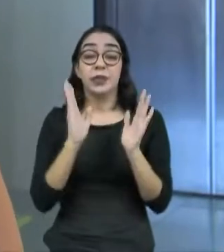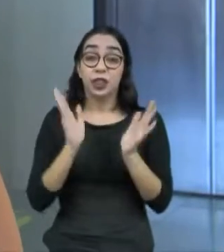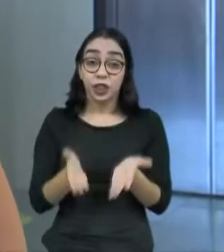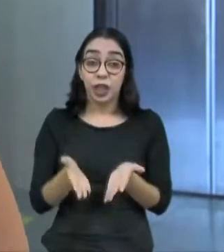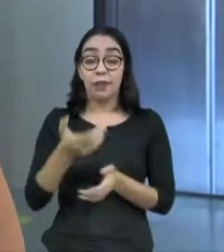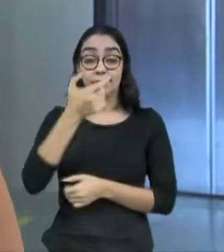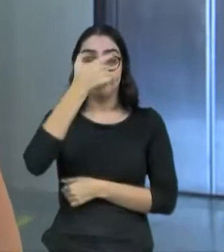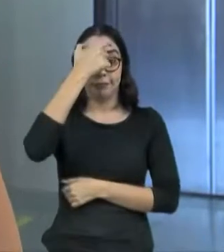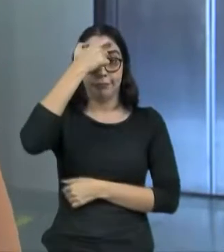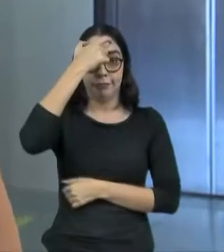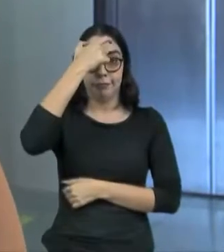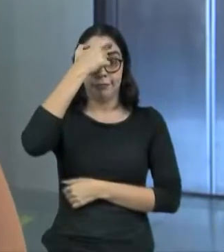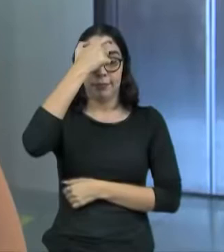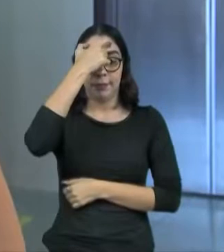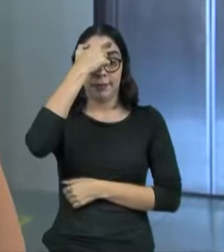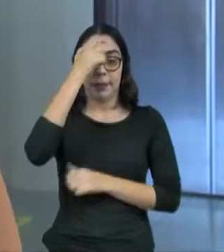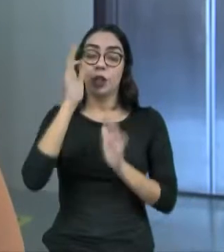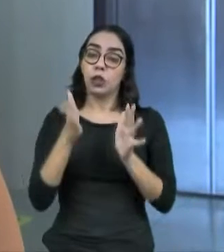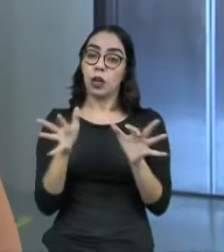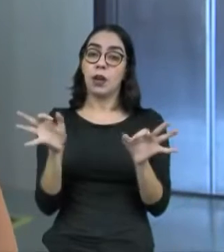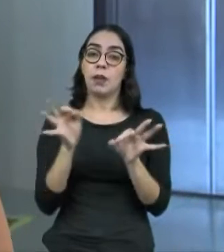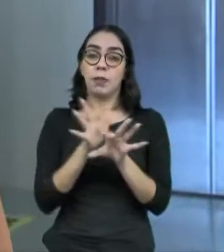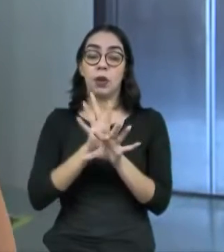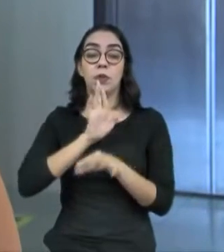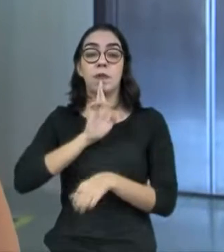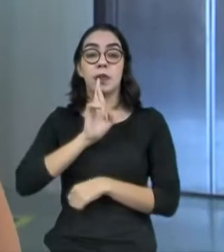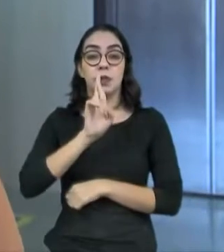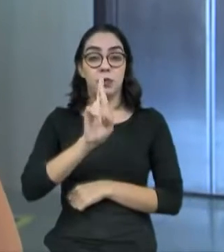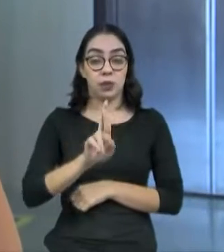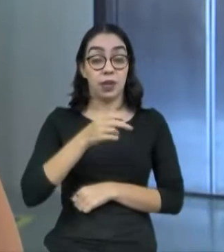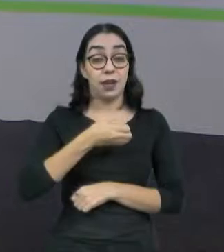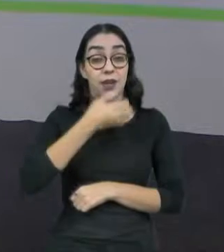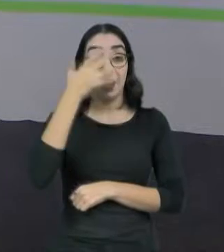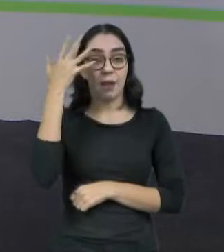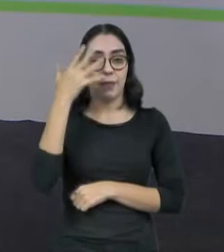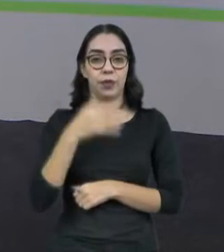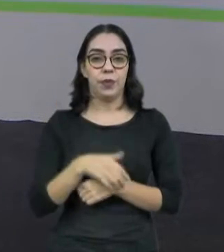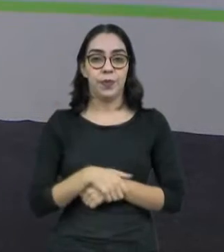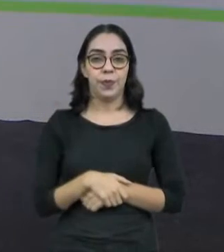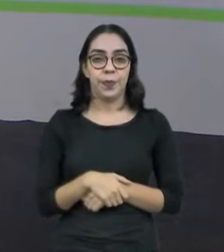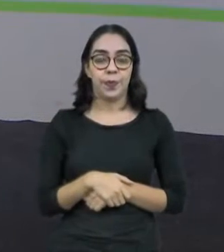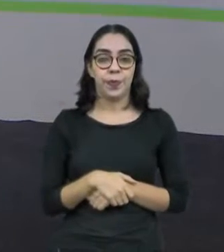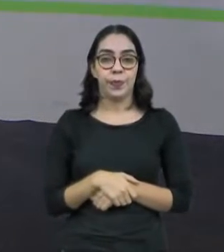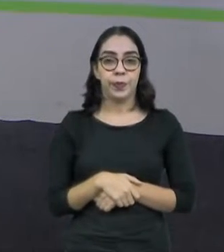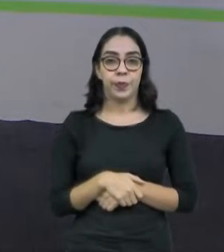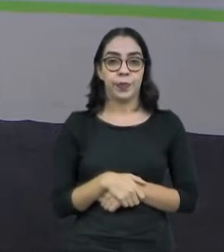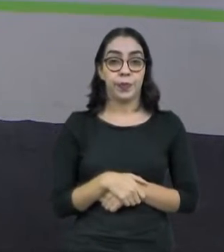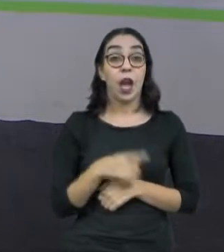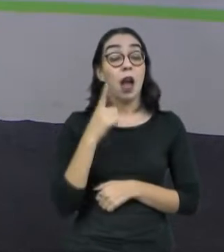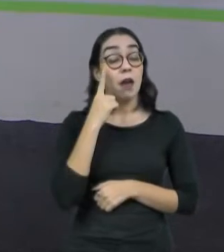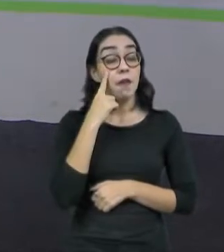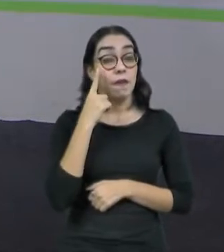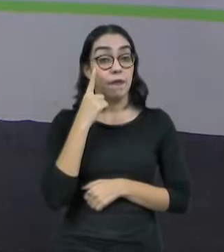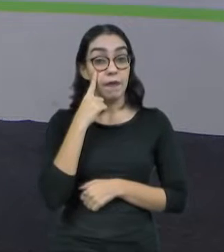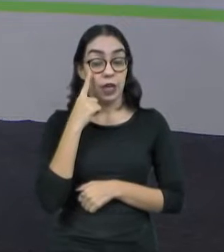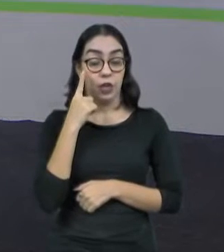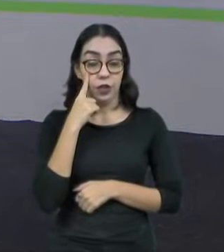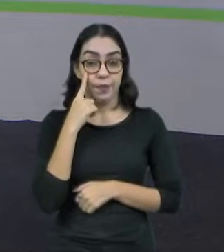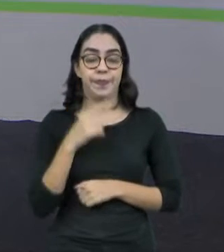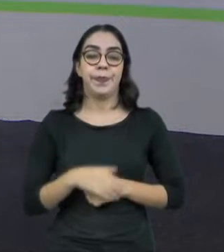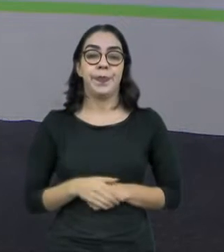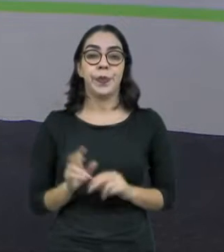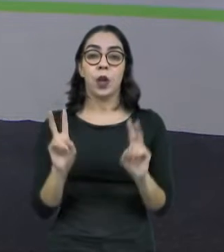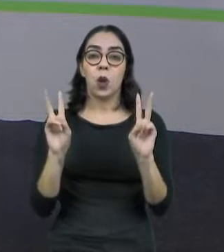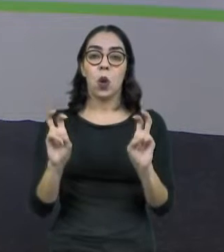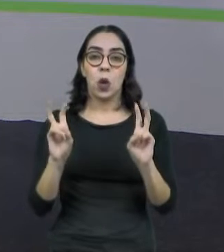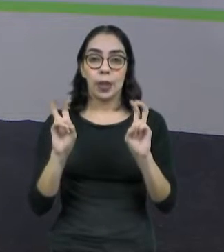e, quem sabe, uma decisão mais celere para o melhor da cidade. Veja a seguir, crescem as denúncias de